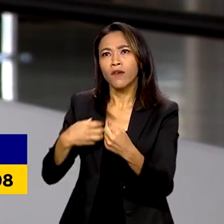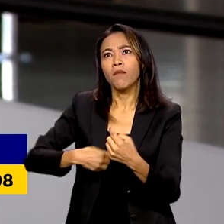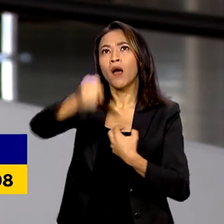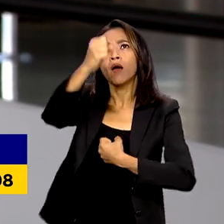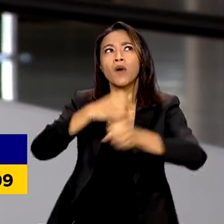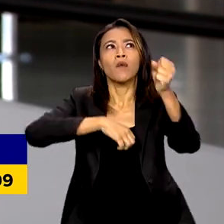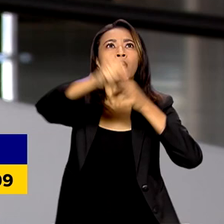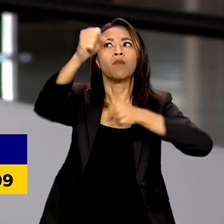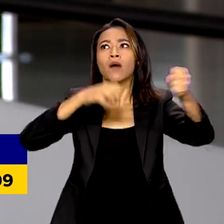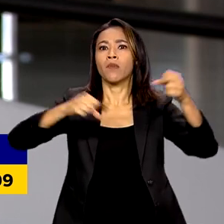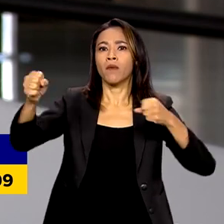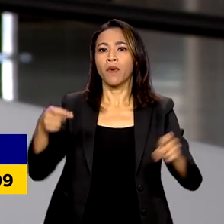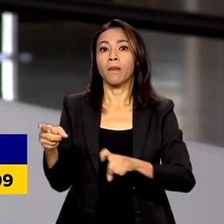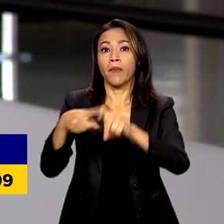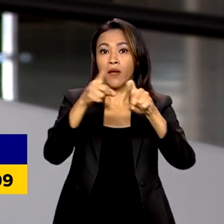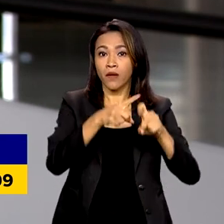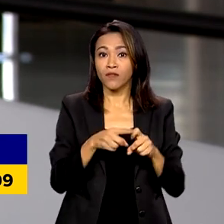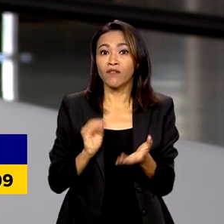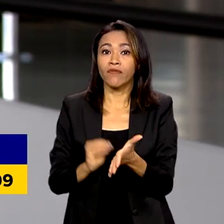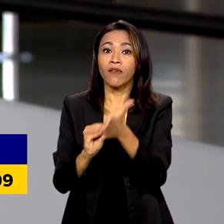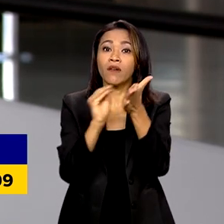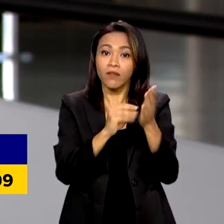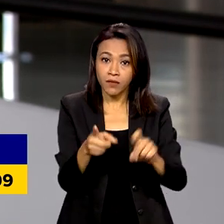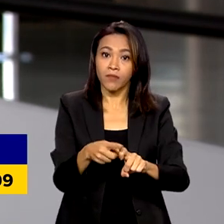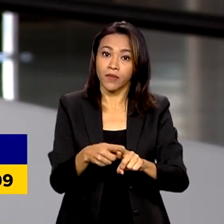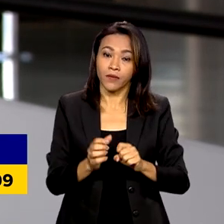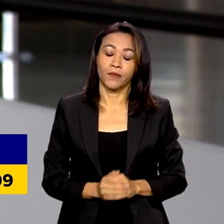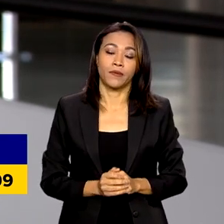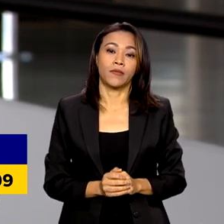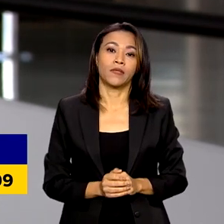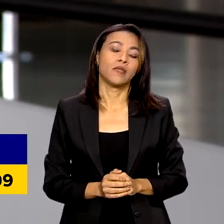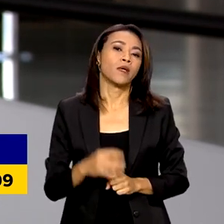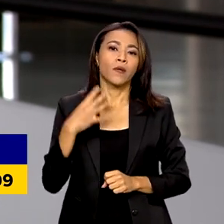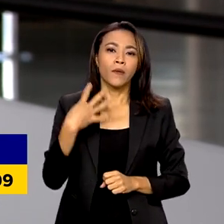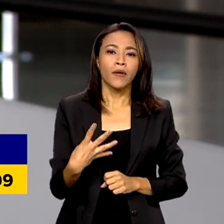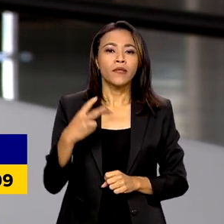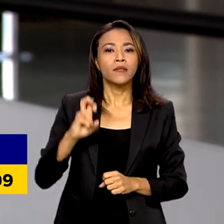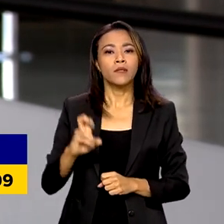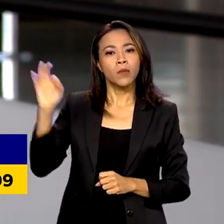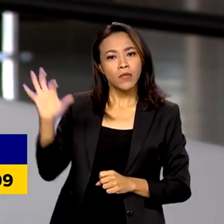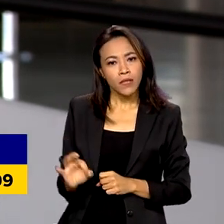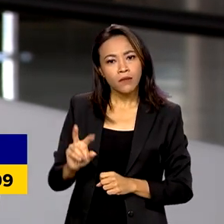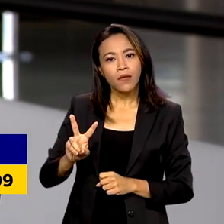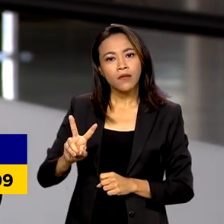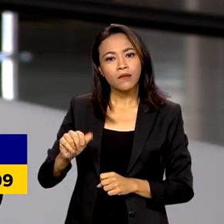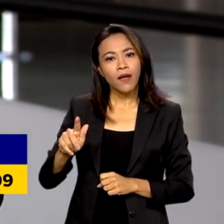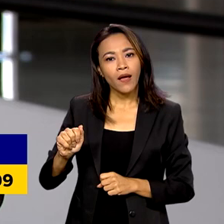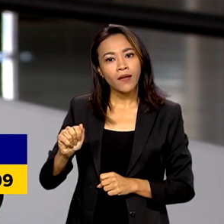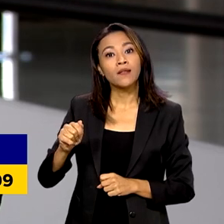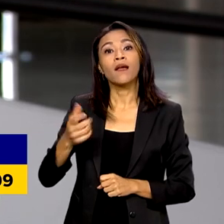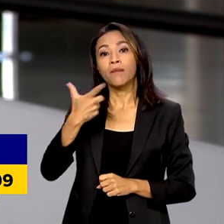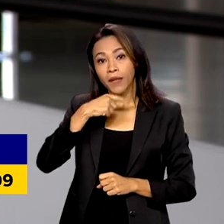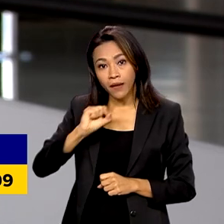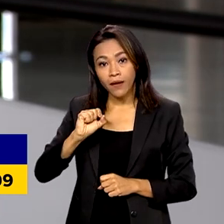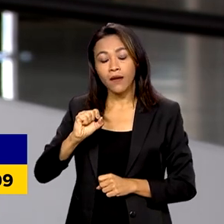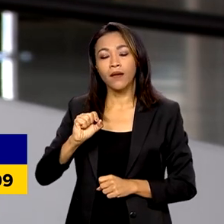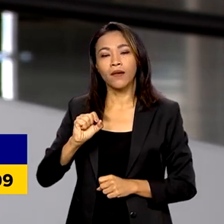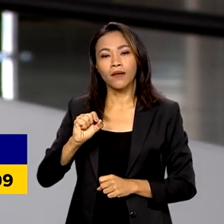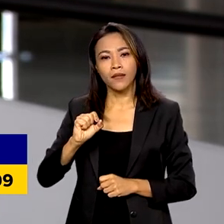onde há mais carência desses profissionais. Cerca de 45% das vagas são para locais de